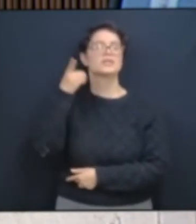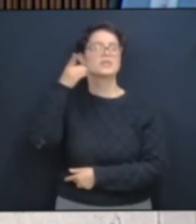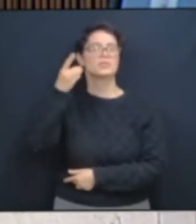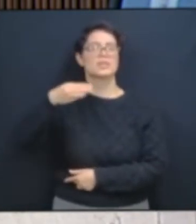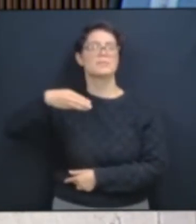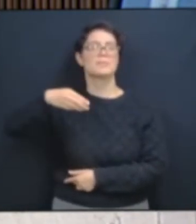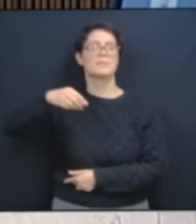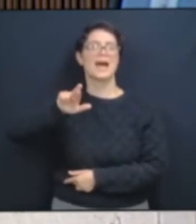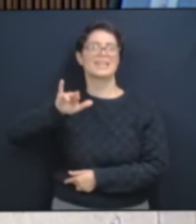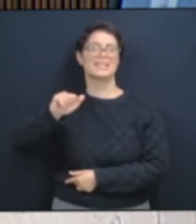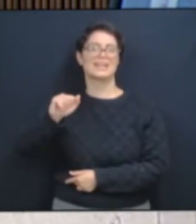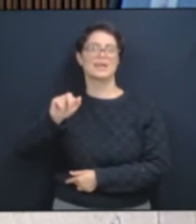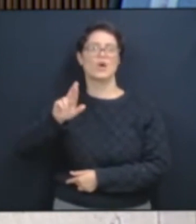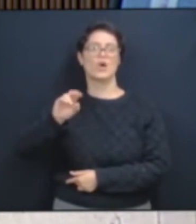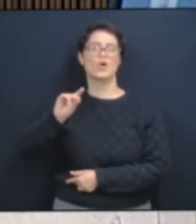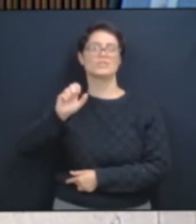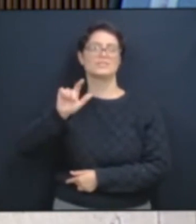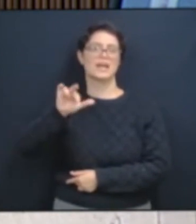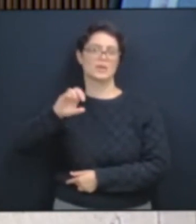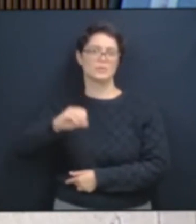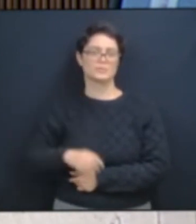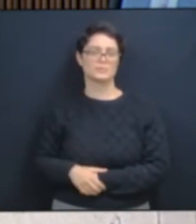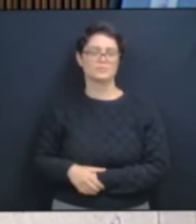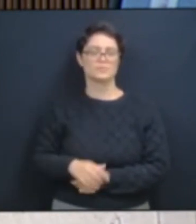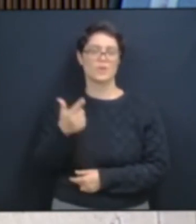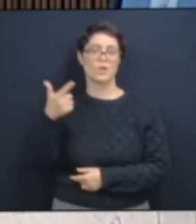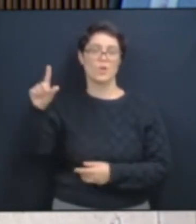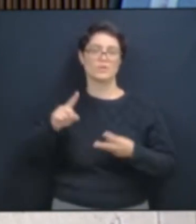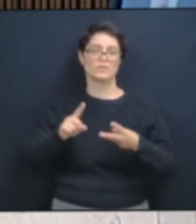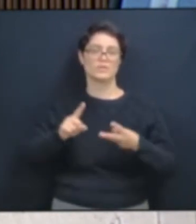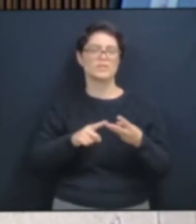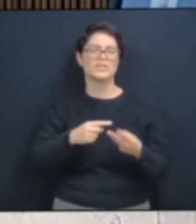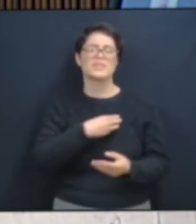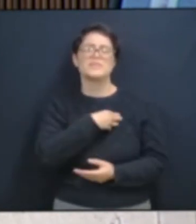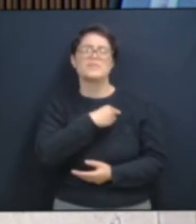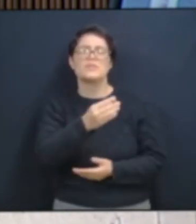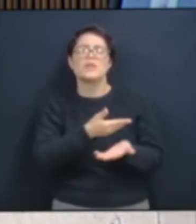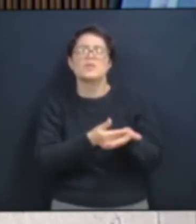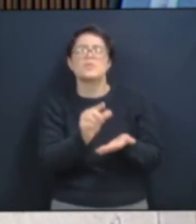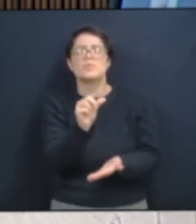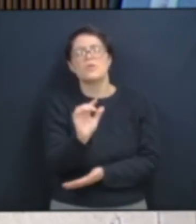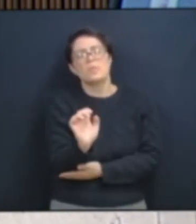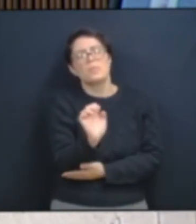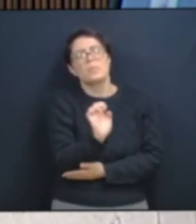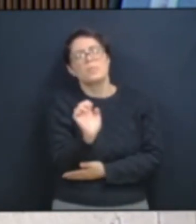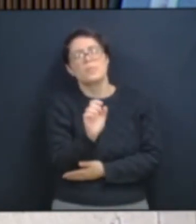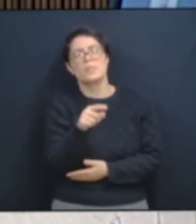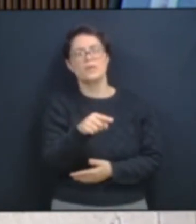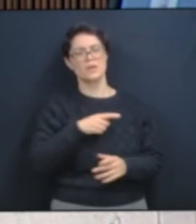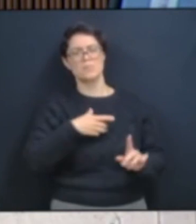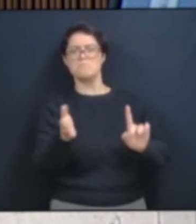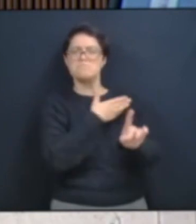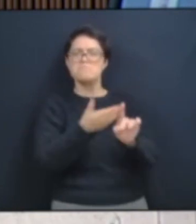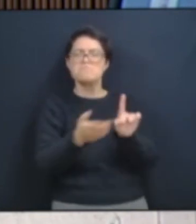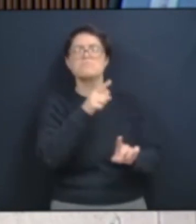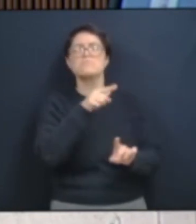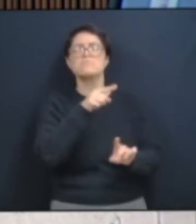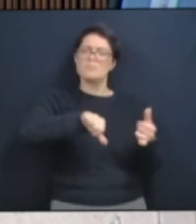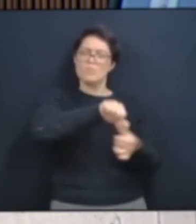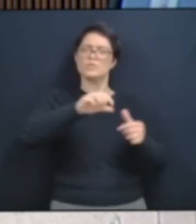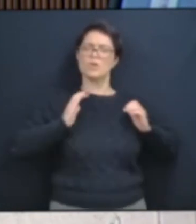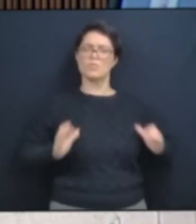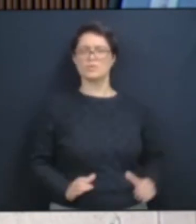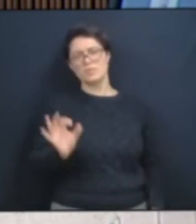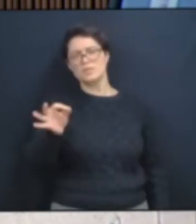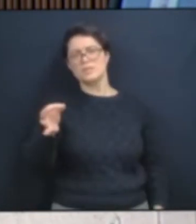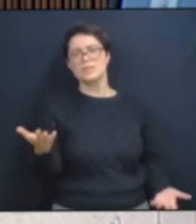Rosário. O filho começa a ficar meio gayzinho. Leva um cor e ele muda o comportamento dele, tá certo?